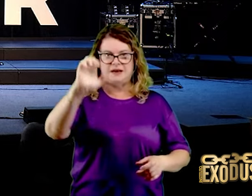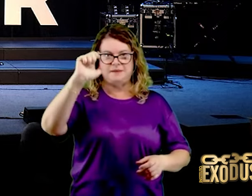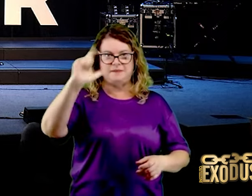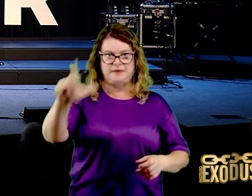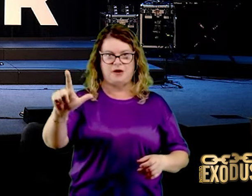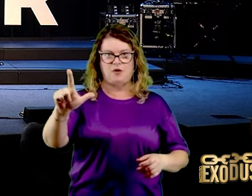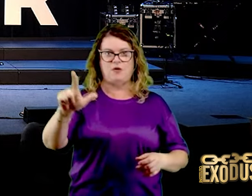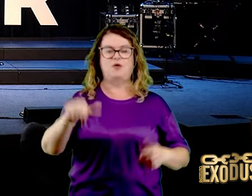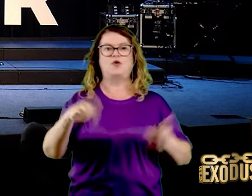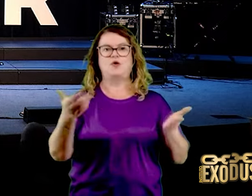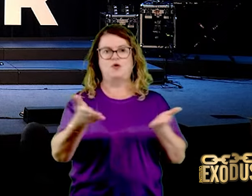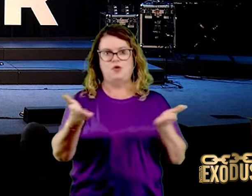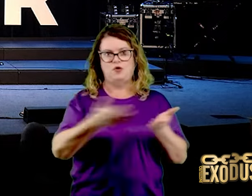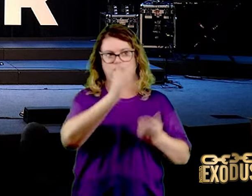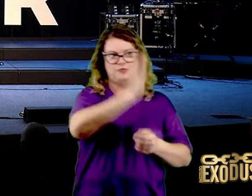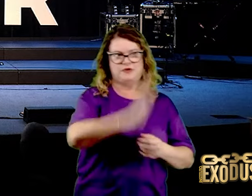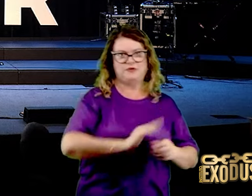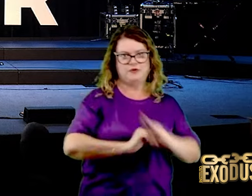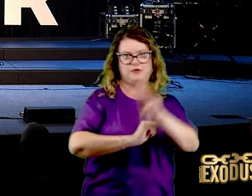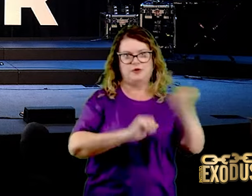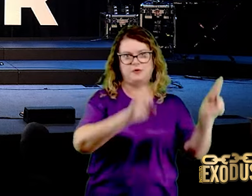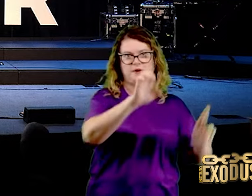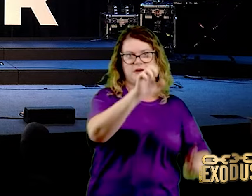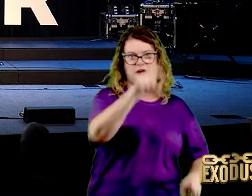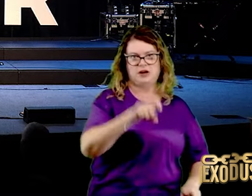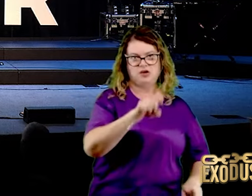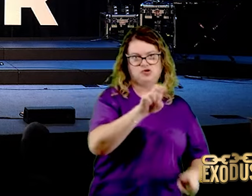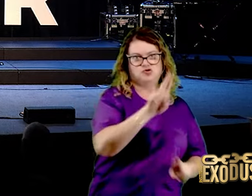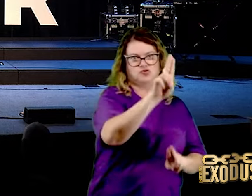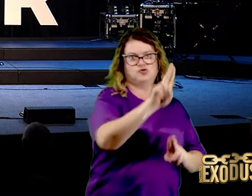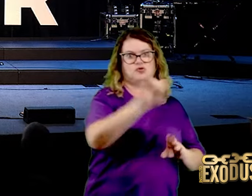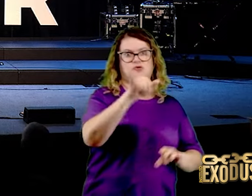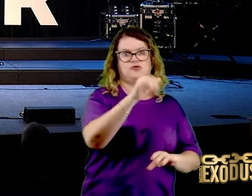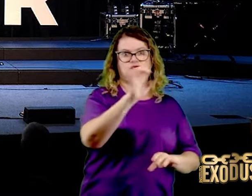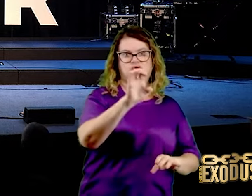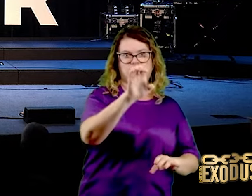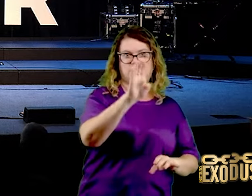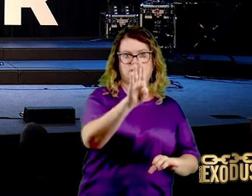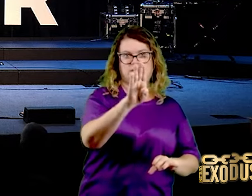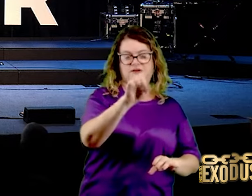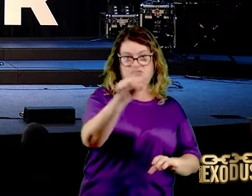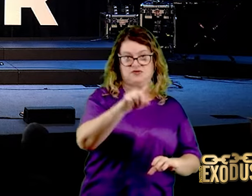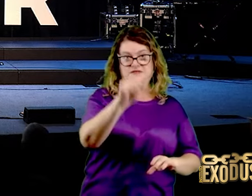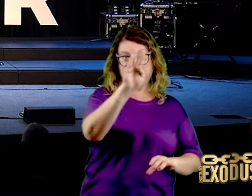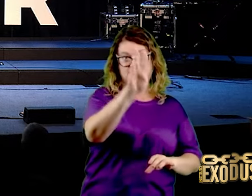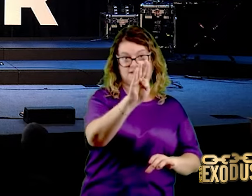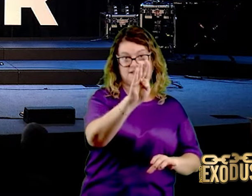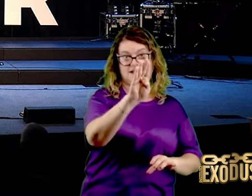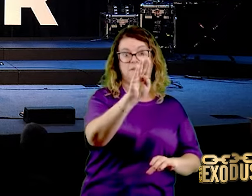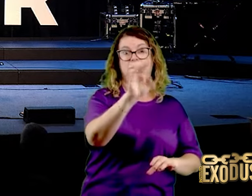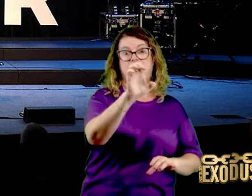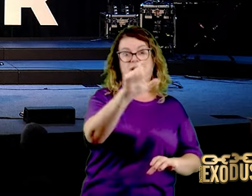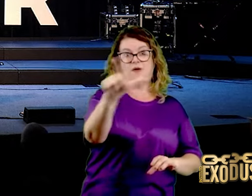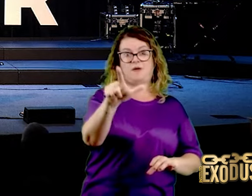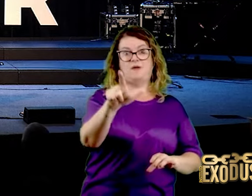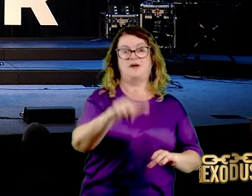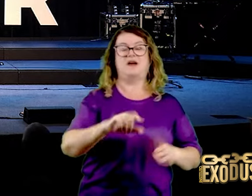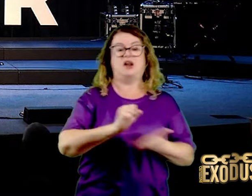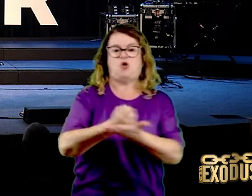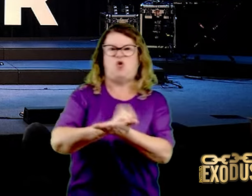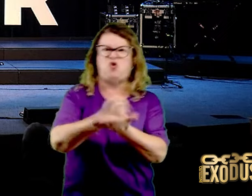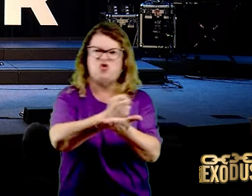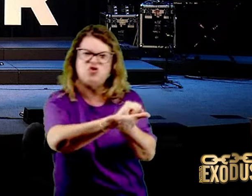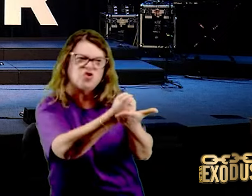Jezabel. Esse espírito é um espírito de controle. Ele governa a vida sacerdotal. Ele